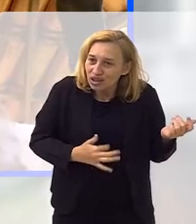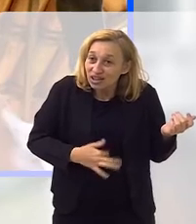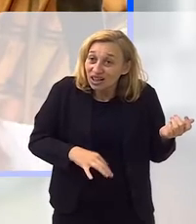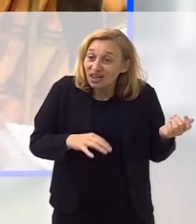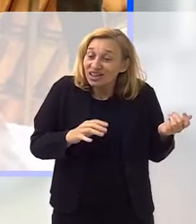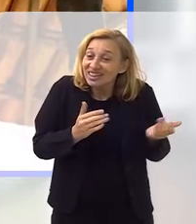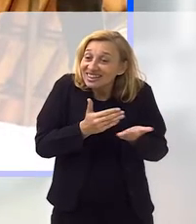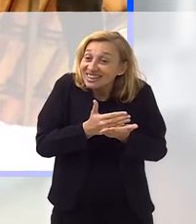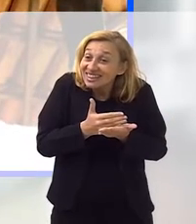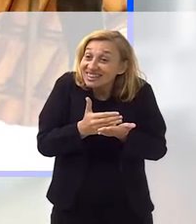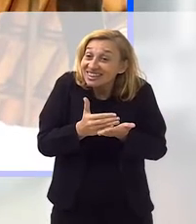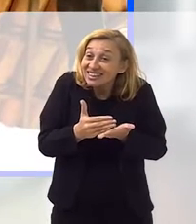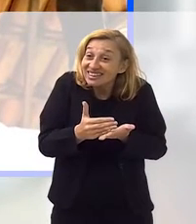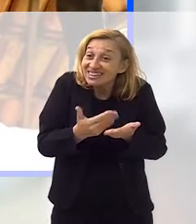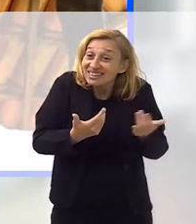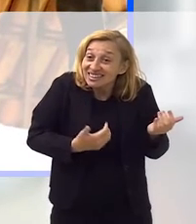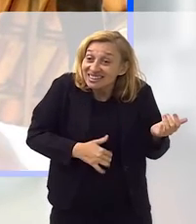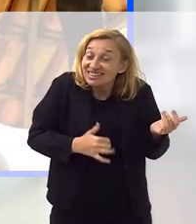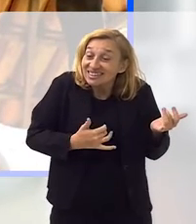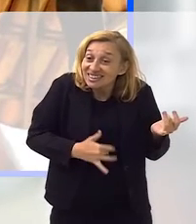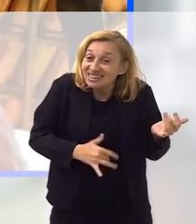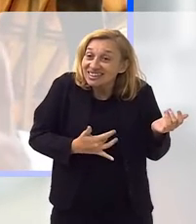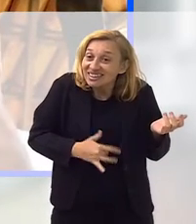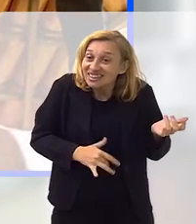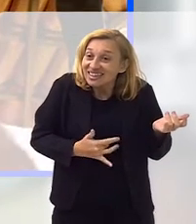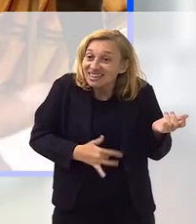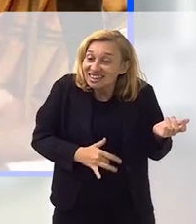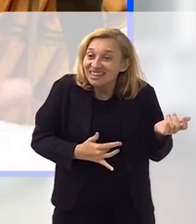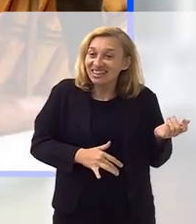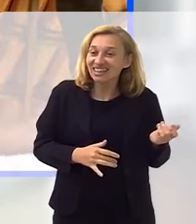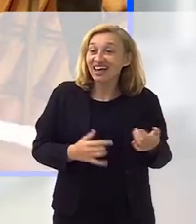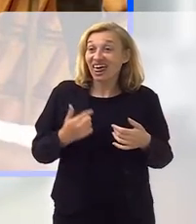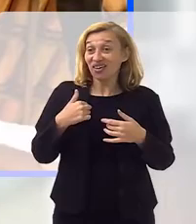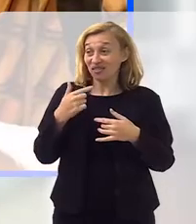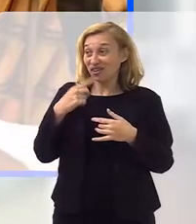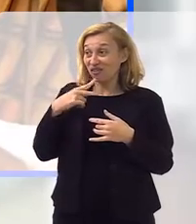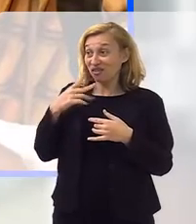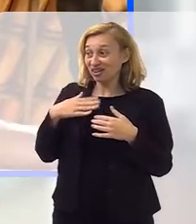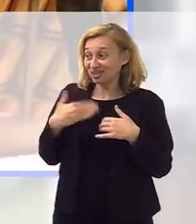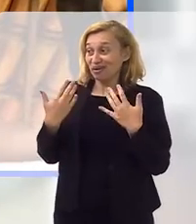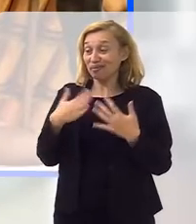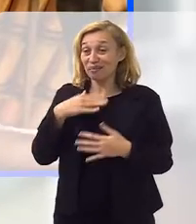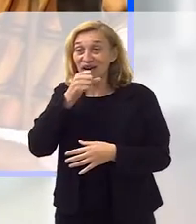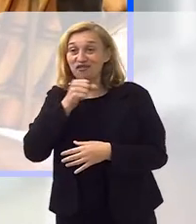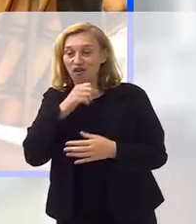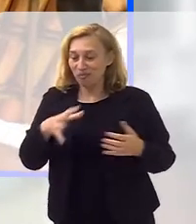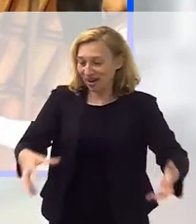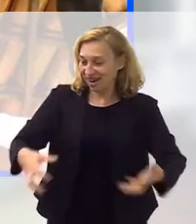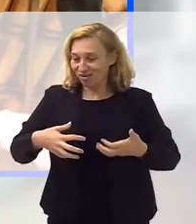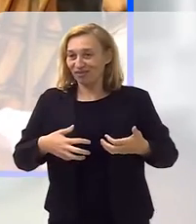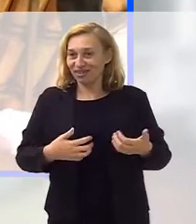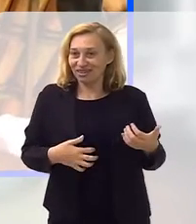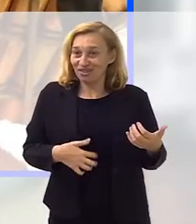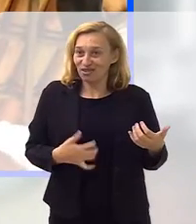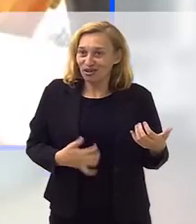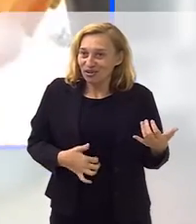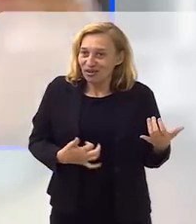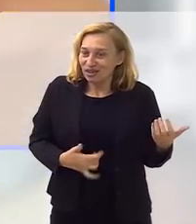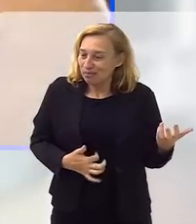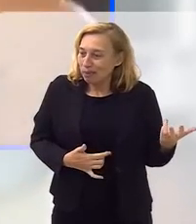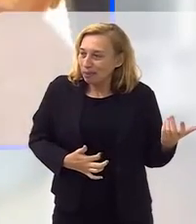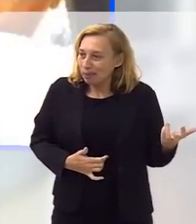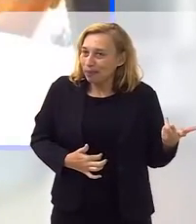muito cru ainda, eu pensei assim, vou fazer uma surpresa para a avó, vou pegar o cavaquinho dela,